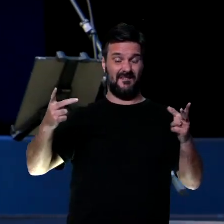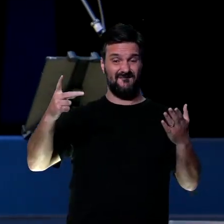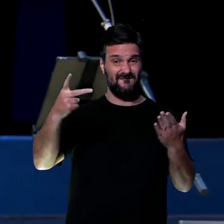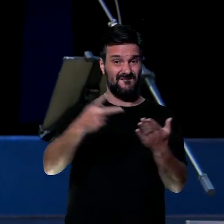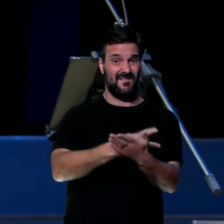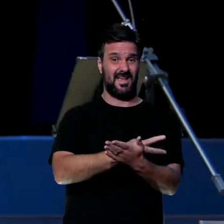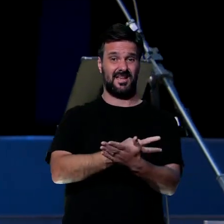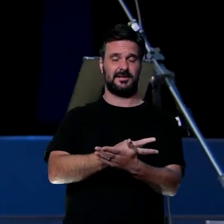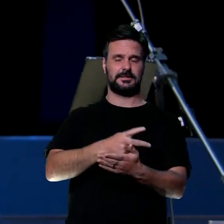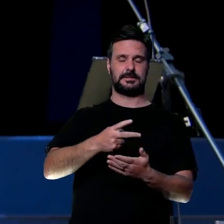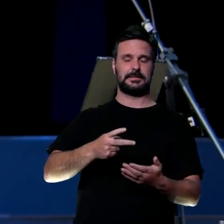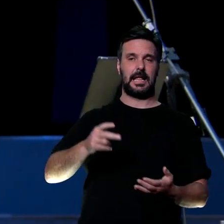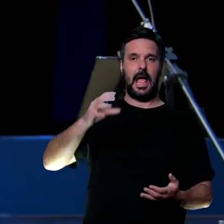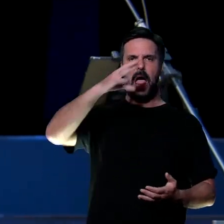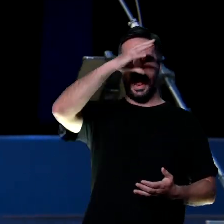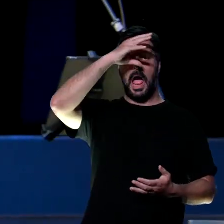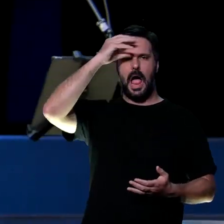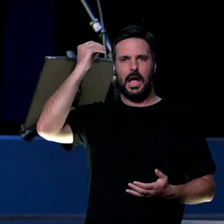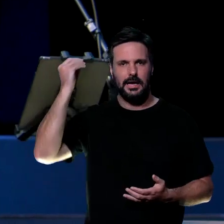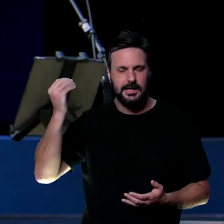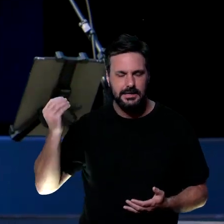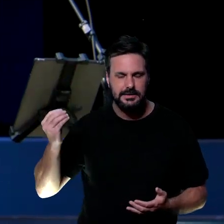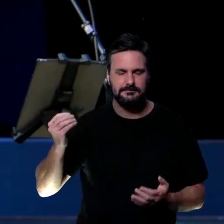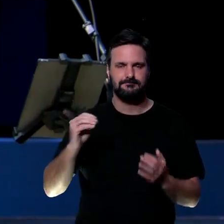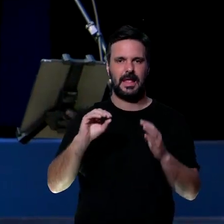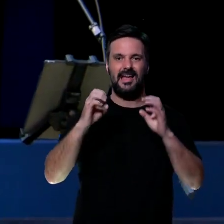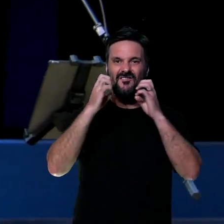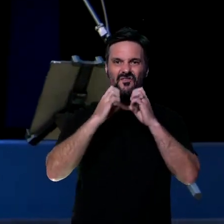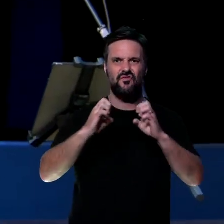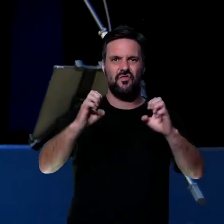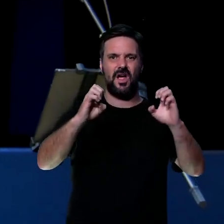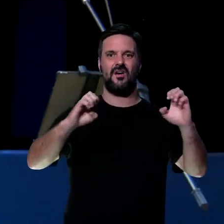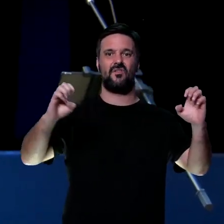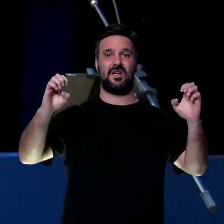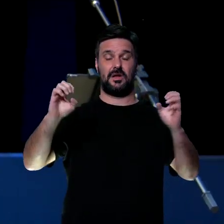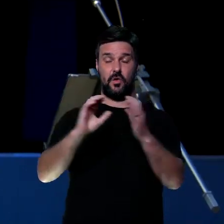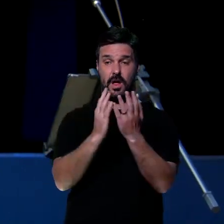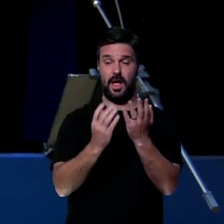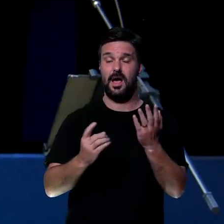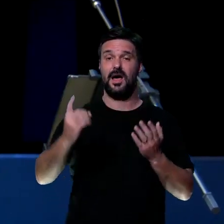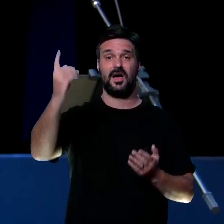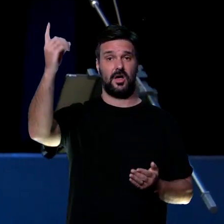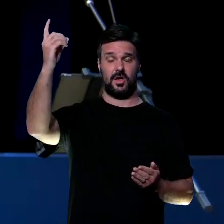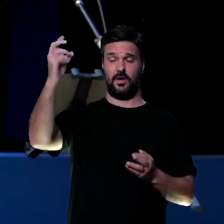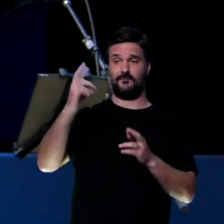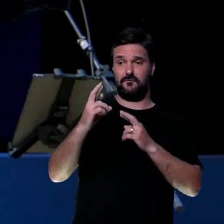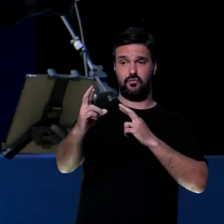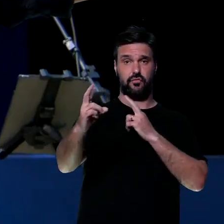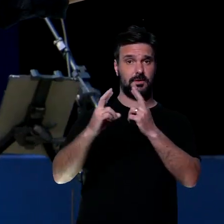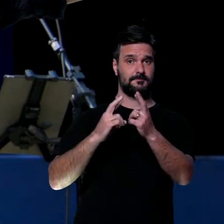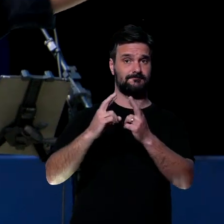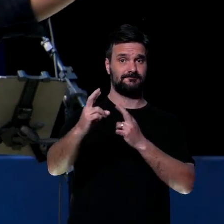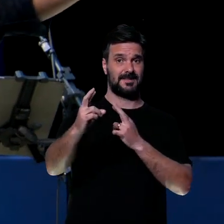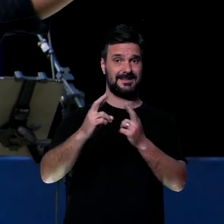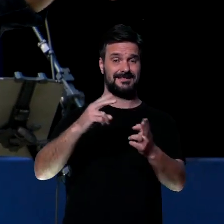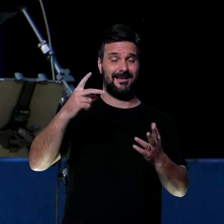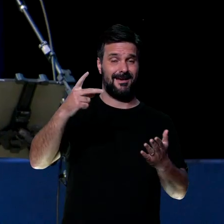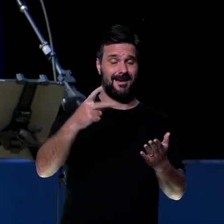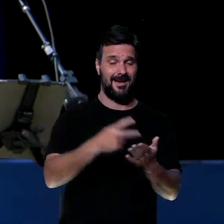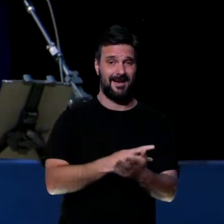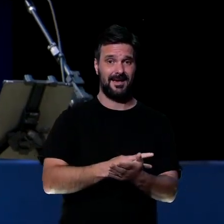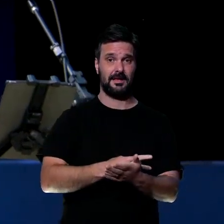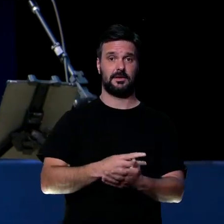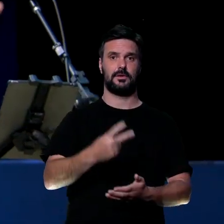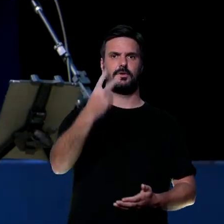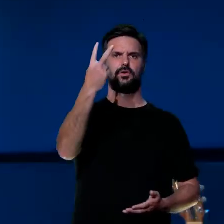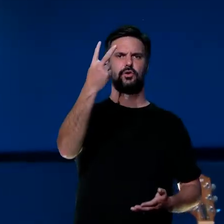esquecerem do evangelho. Mas também ameaças internas de relacionamento. Se você percebeu no início aqui desse trecho, ele fala de